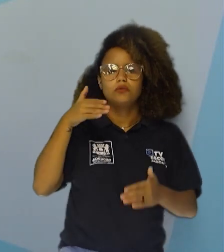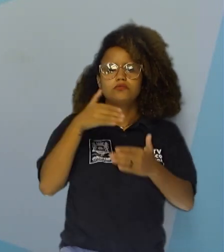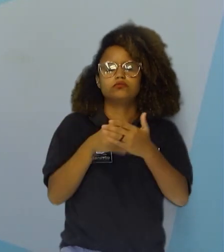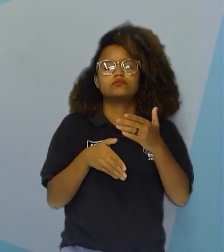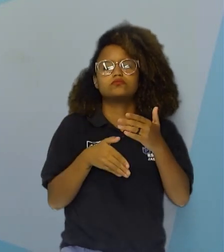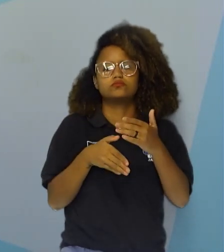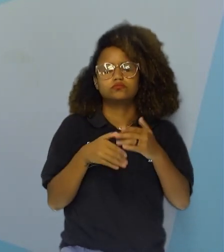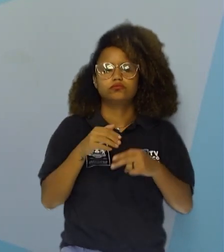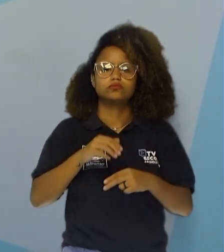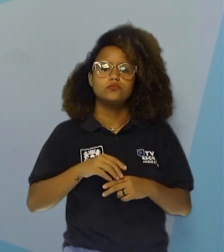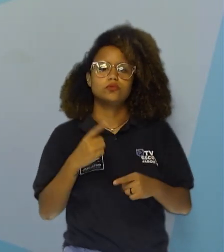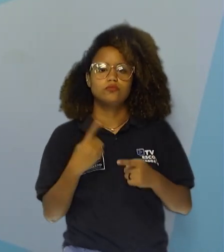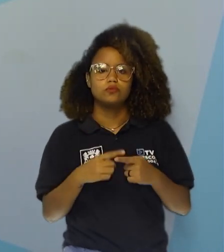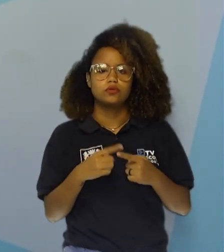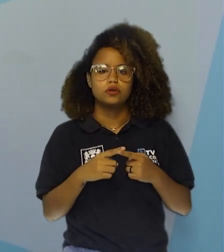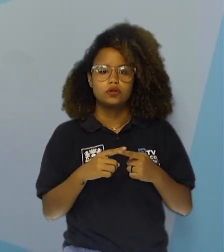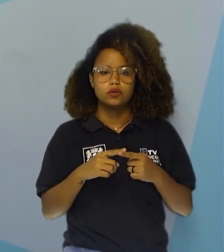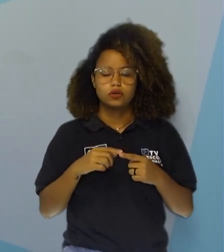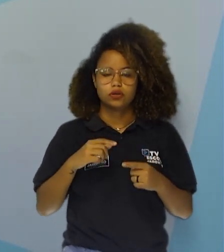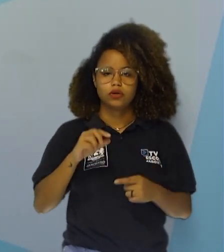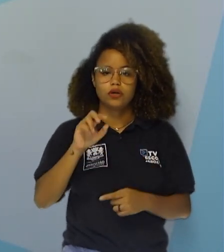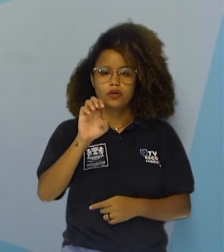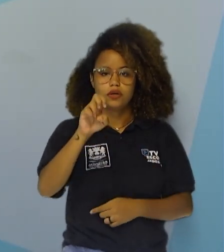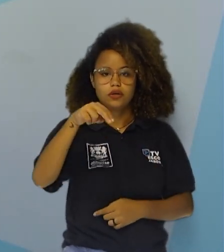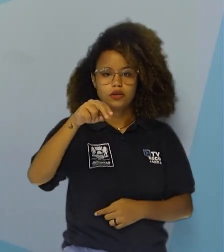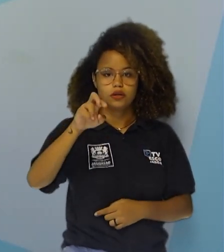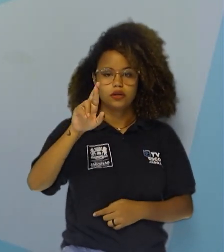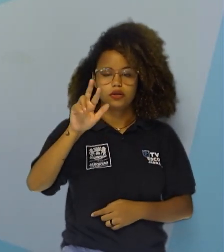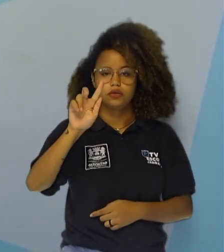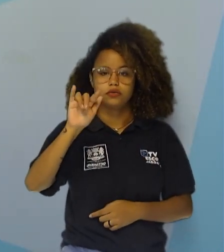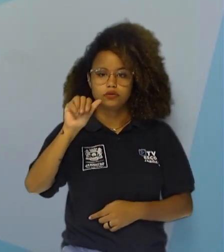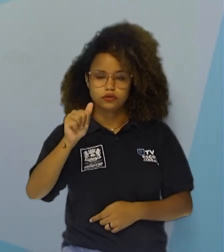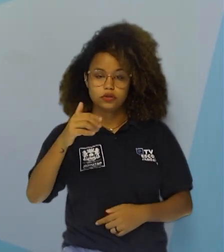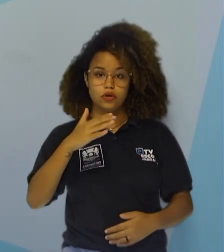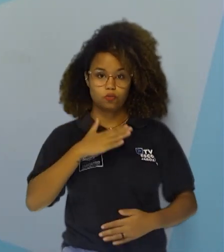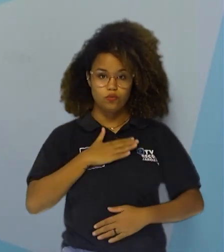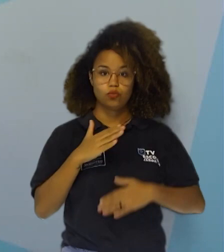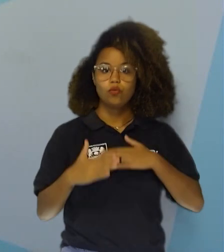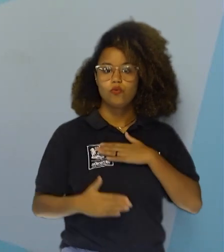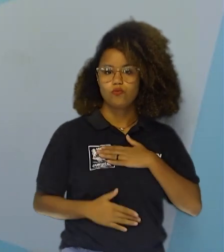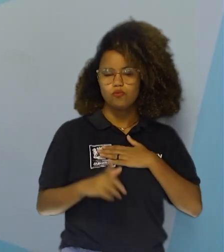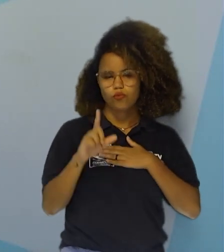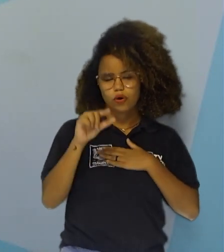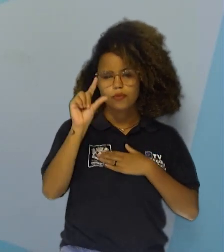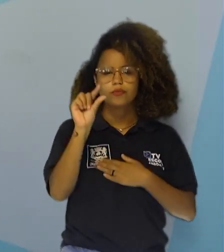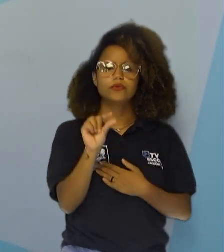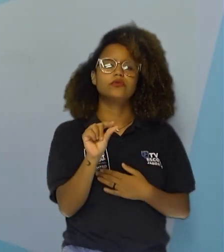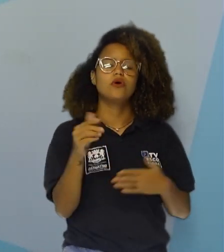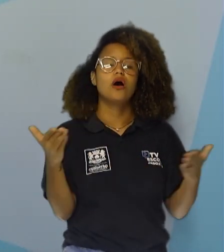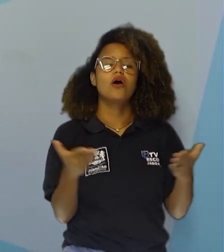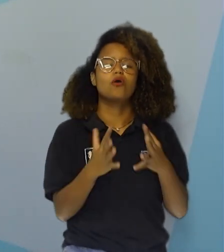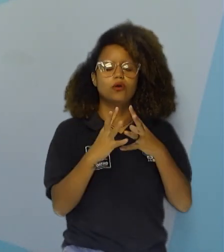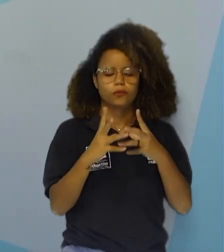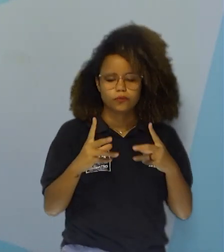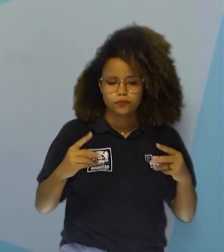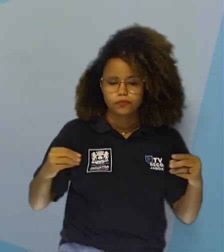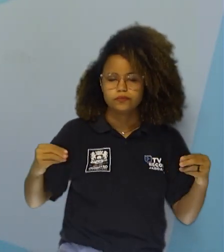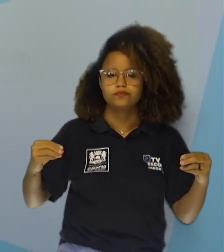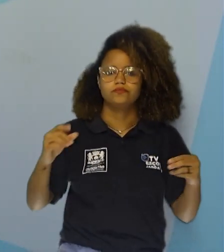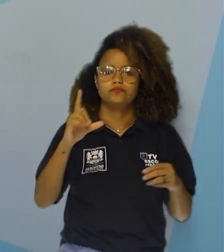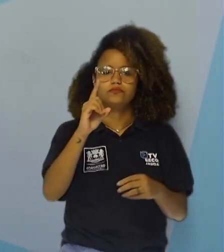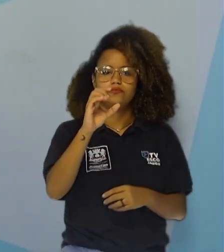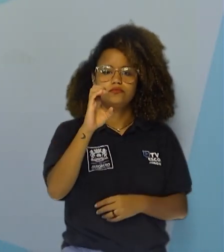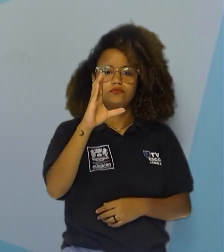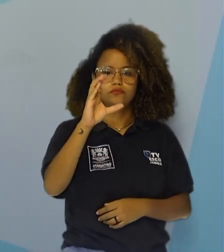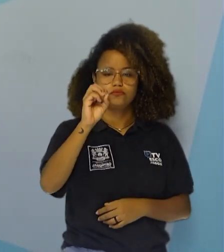na transferência de energia. Agora vamos falar sobre os decompositores. Os decompositores são